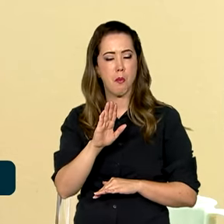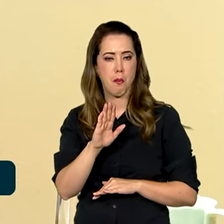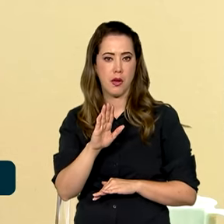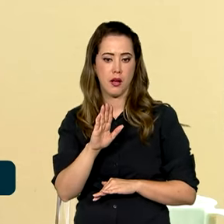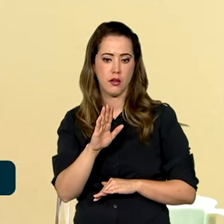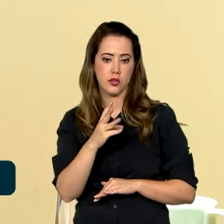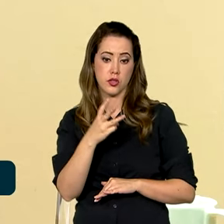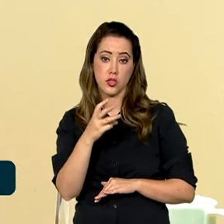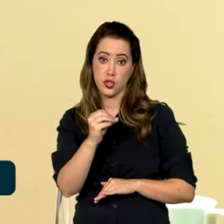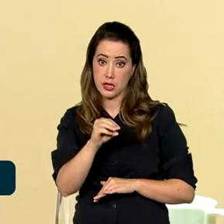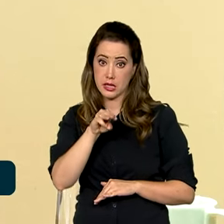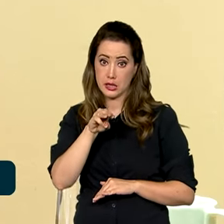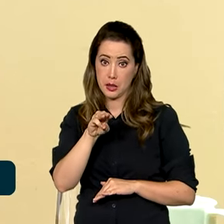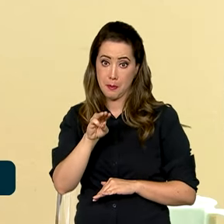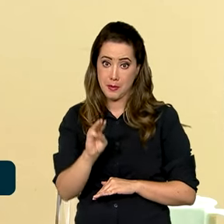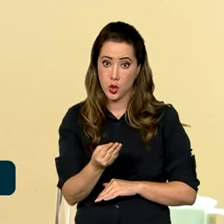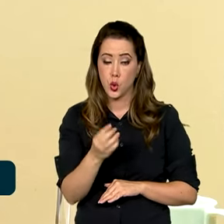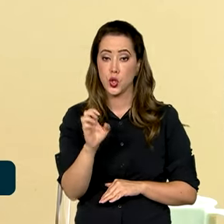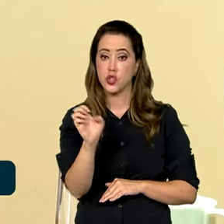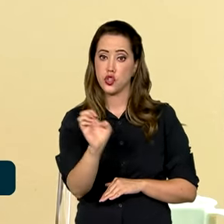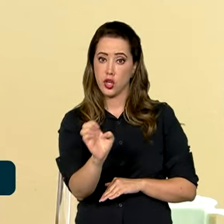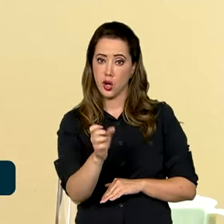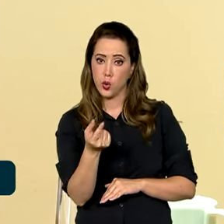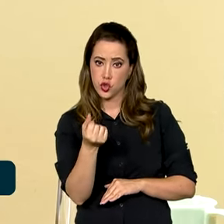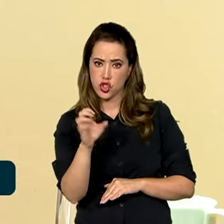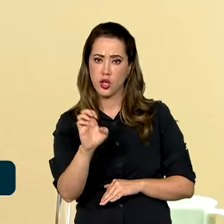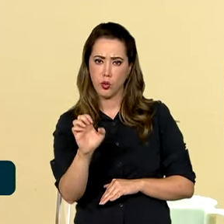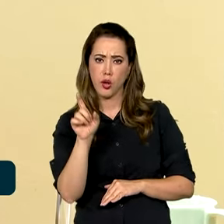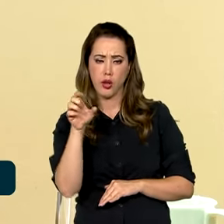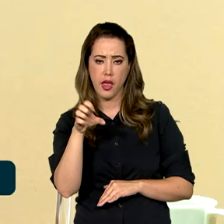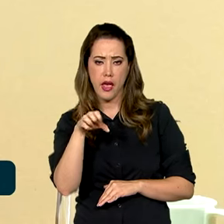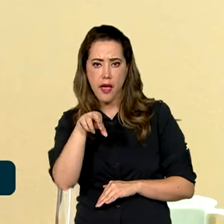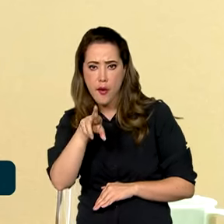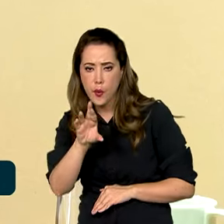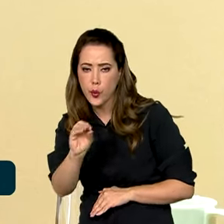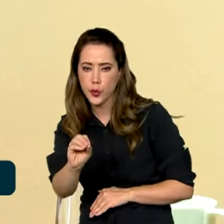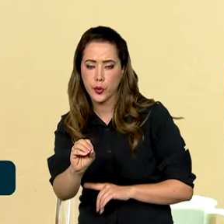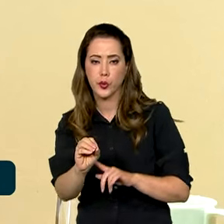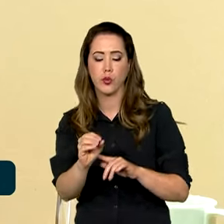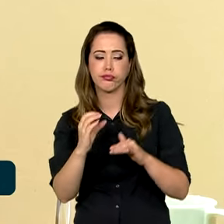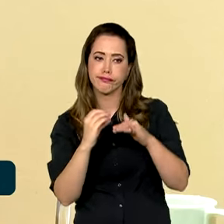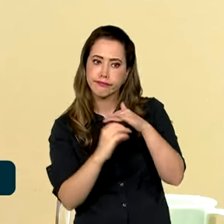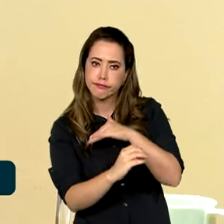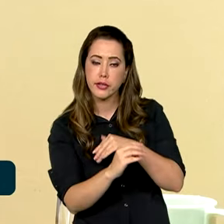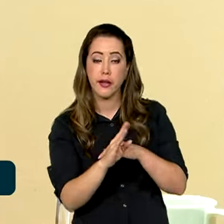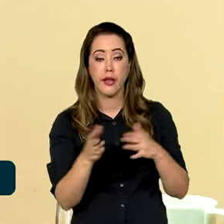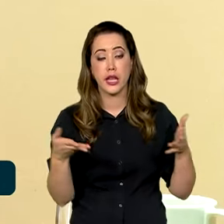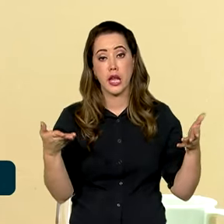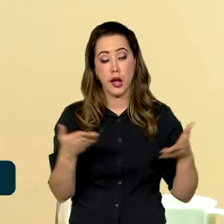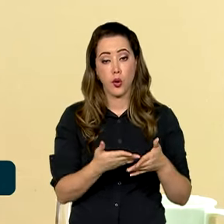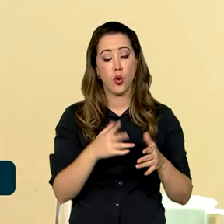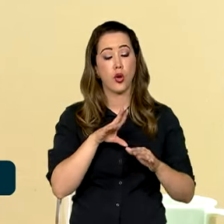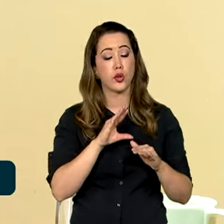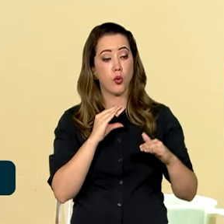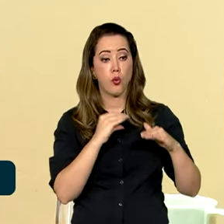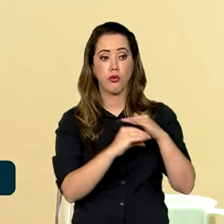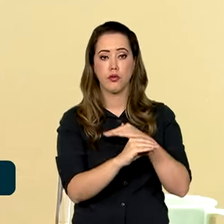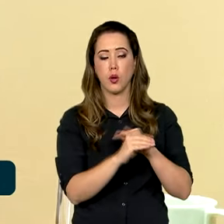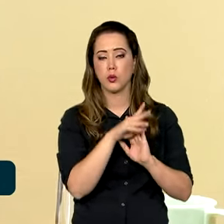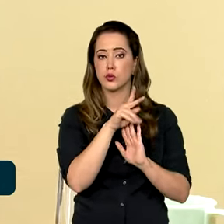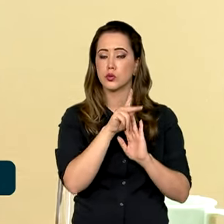milhões de euros que foram igualmente aportados, só que dessa vez para programas